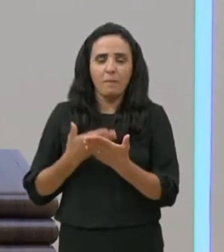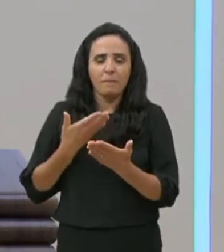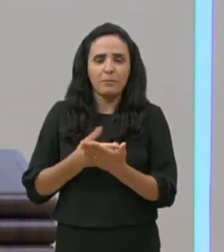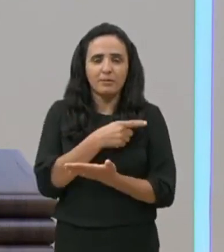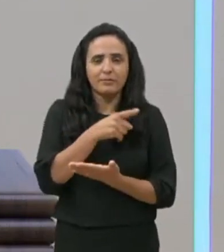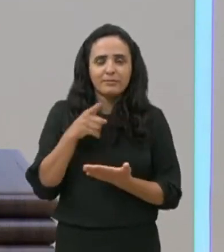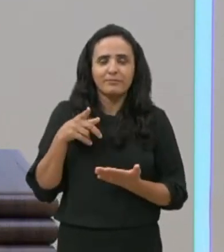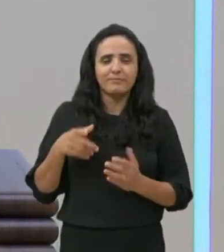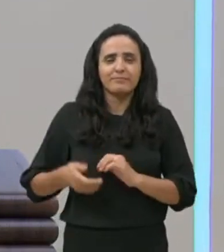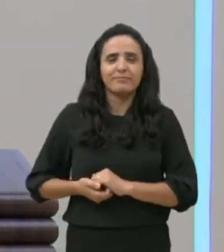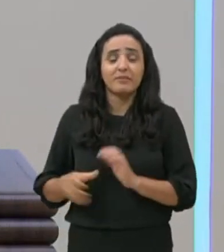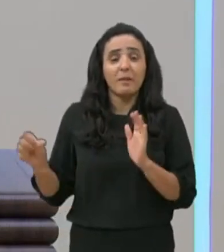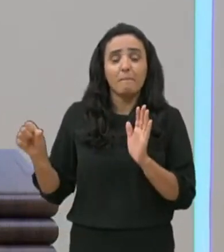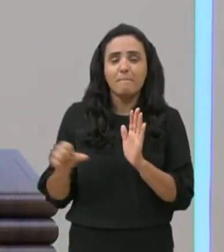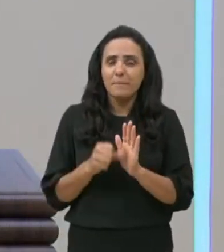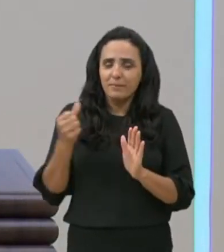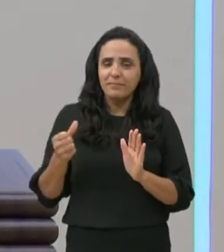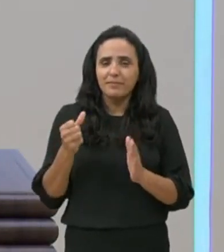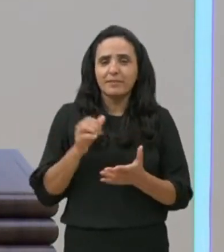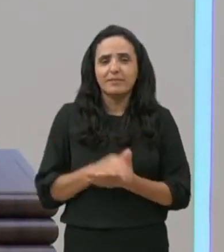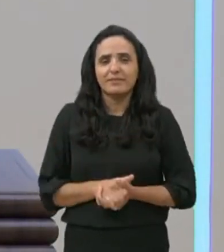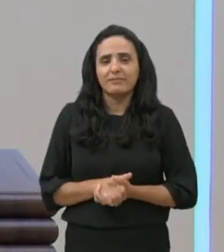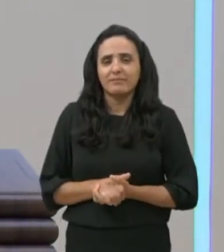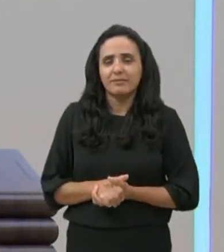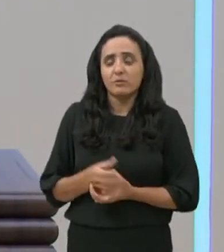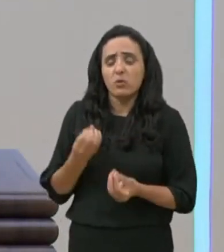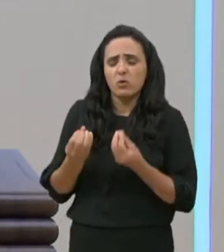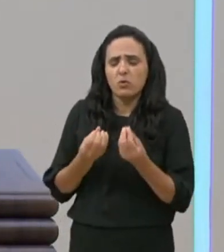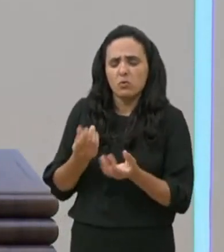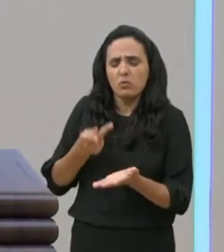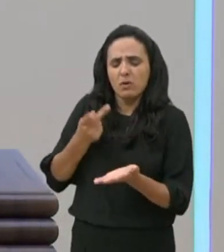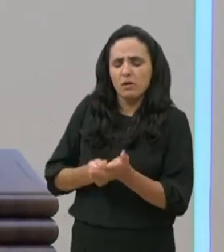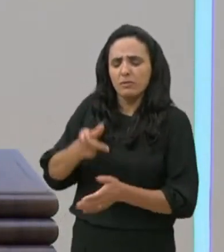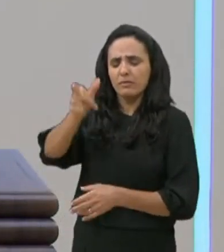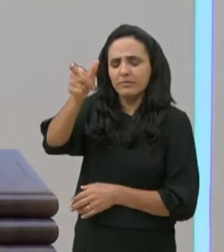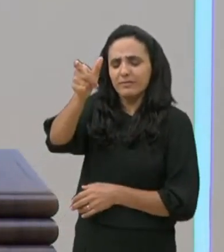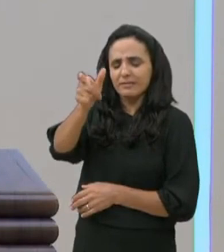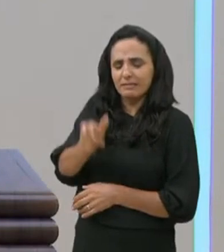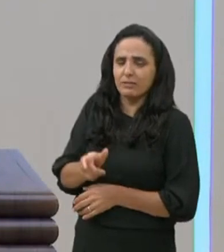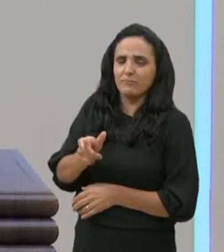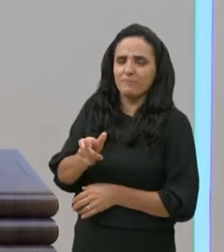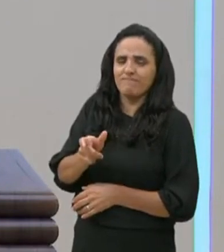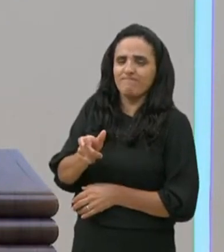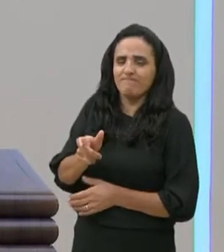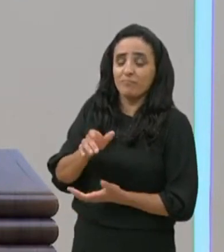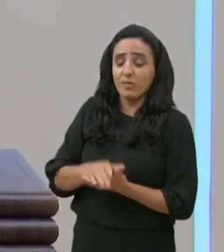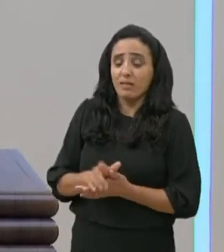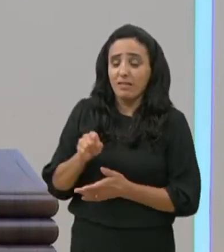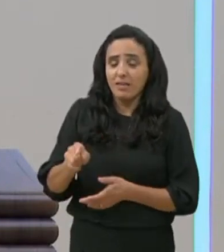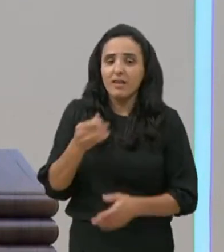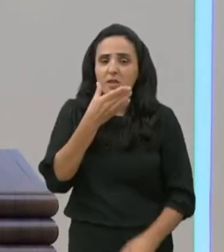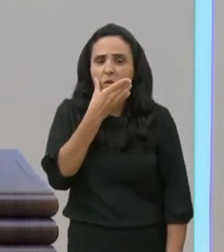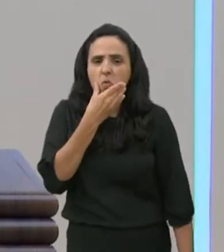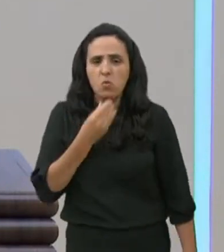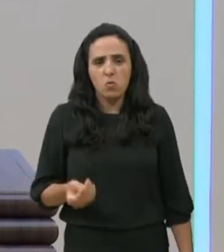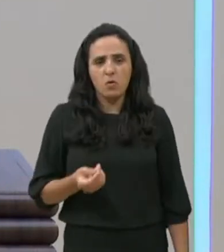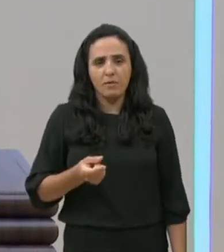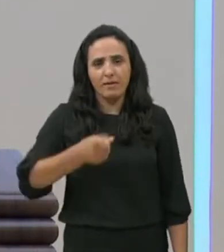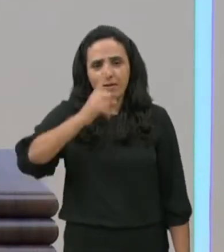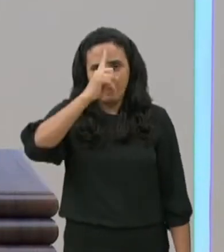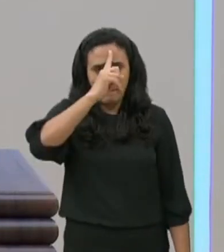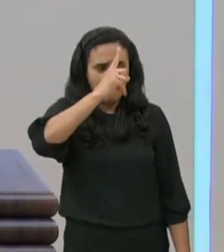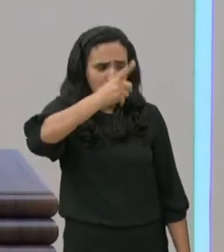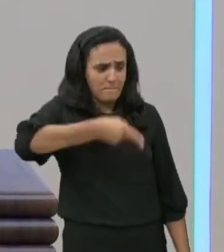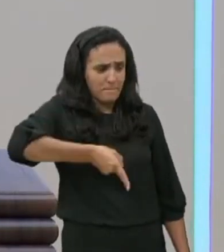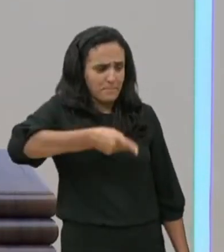Primeiro, que é um centurião? Um centurião é um homem que comanda uma